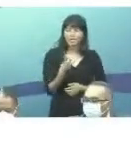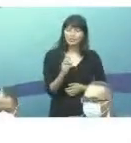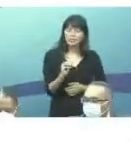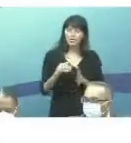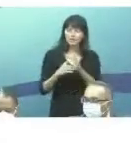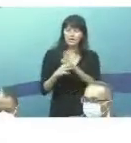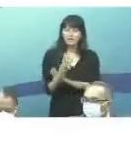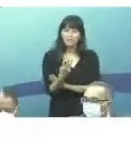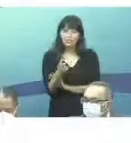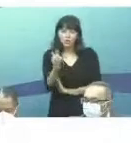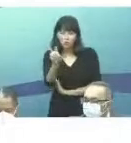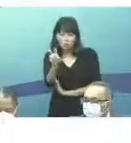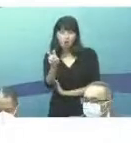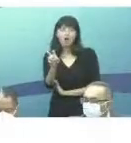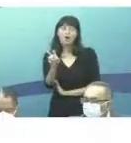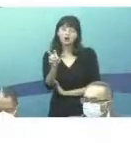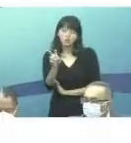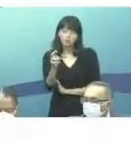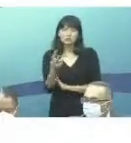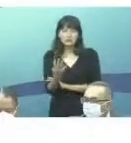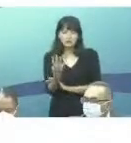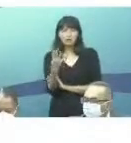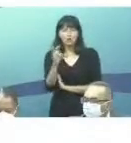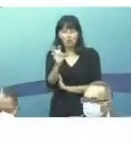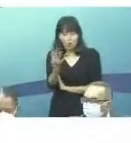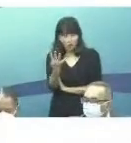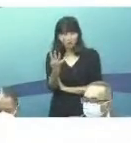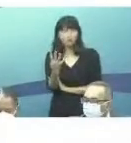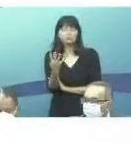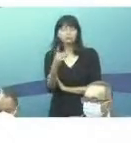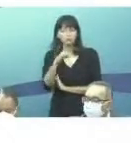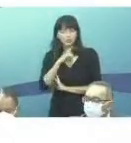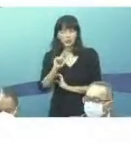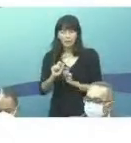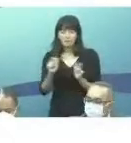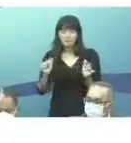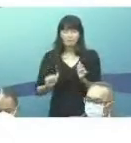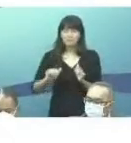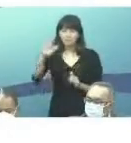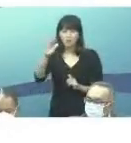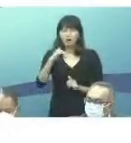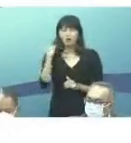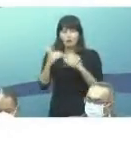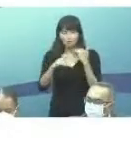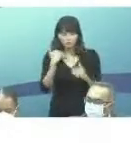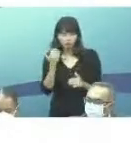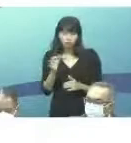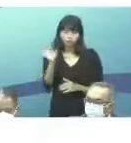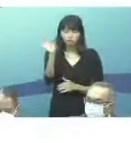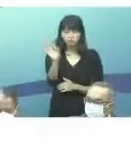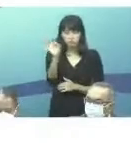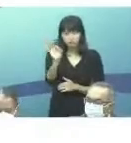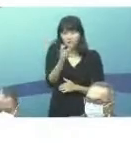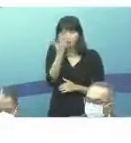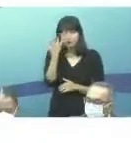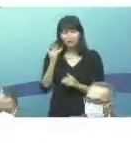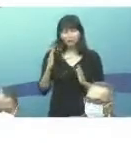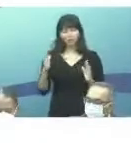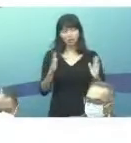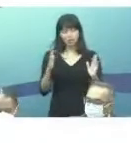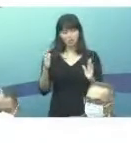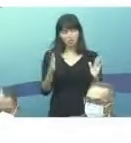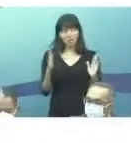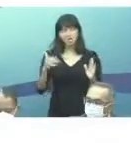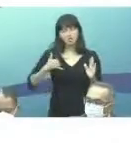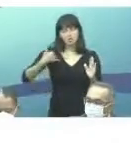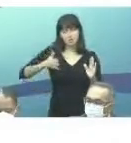a 34 anos, você tem a maior coeficiente de incidência nesse intervalo